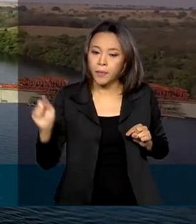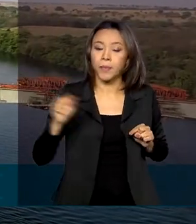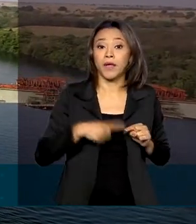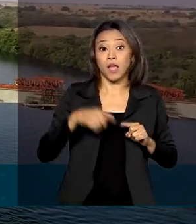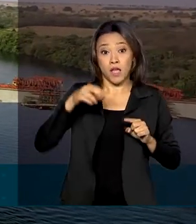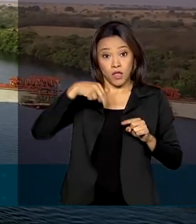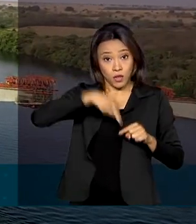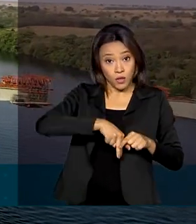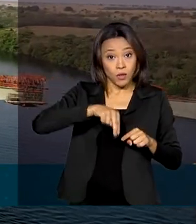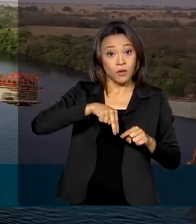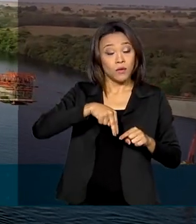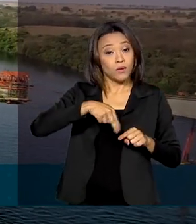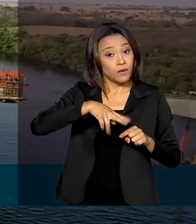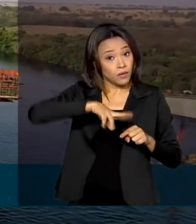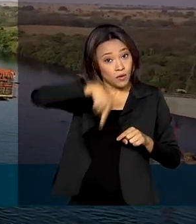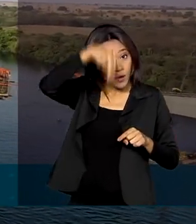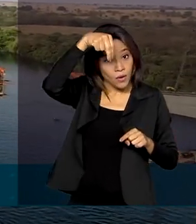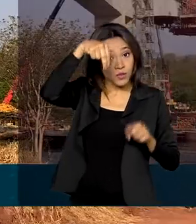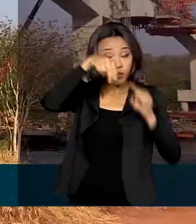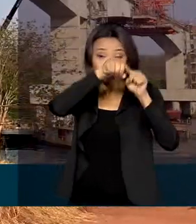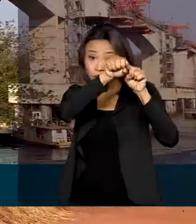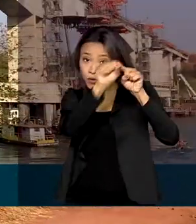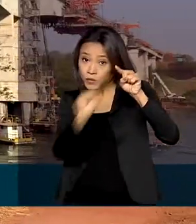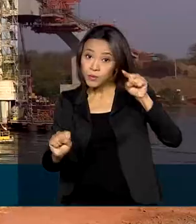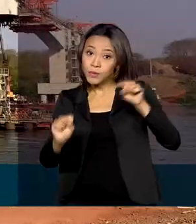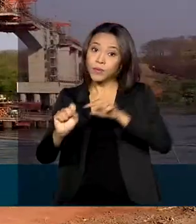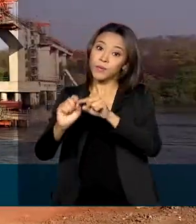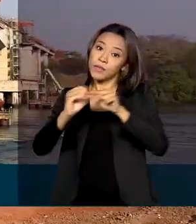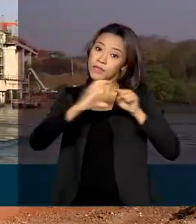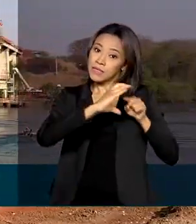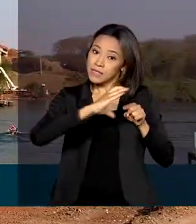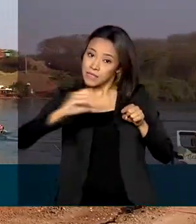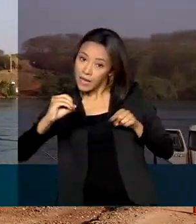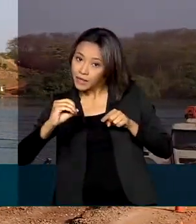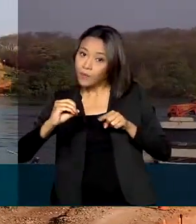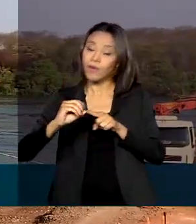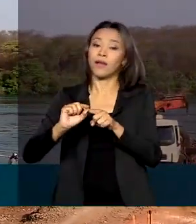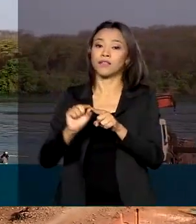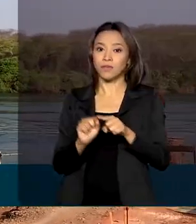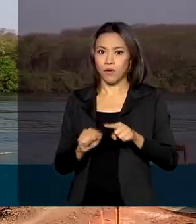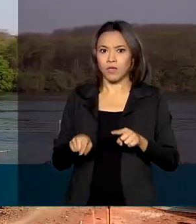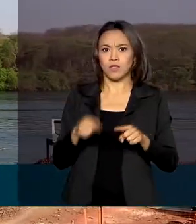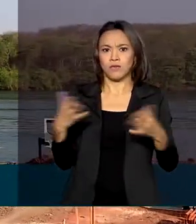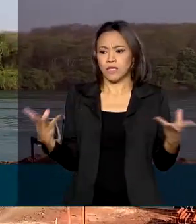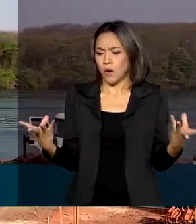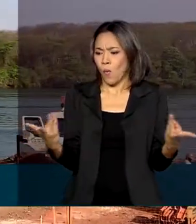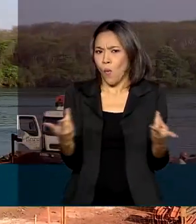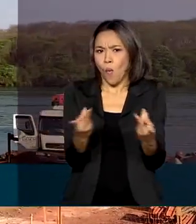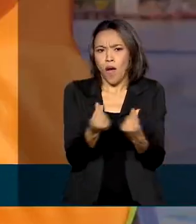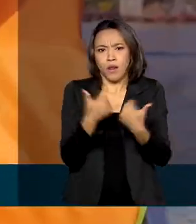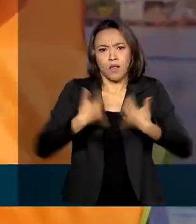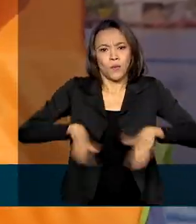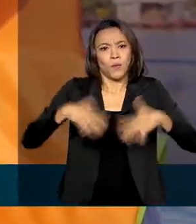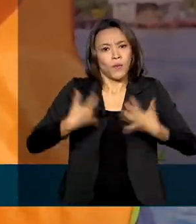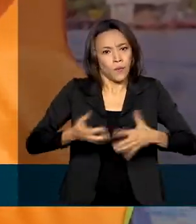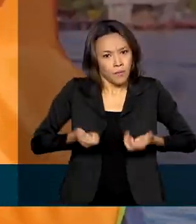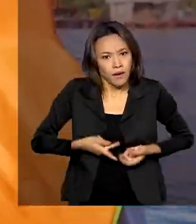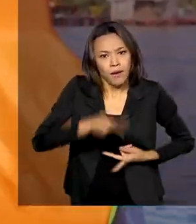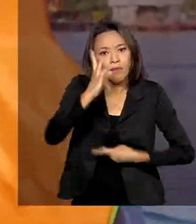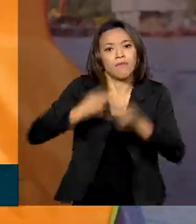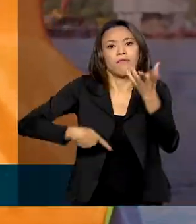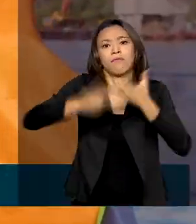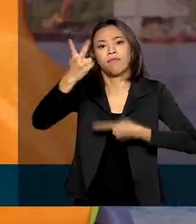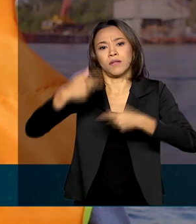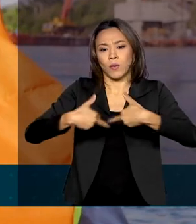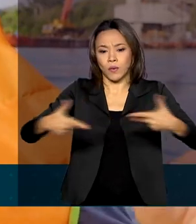Norte e Sudeste, passando pelo Centro-Oeste. Para o governo, um salto de qualidade na logística do país. Aqui à minha direita,